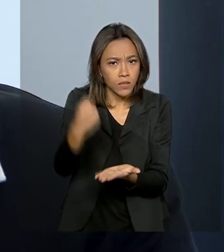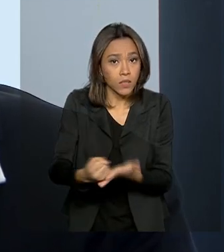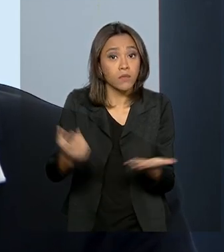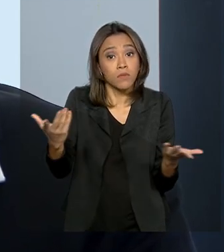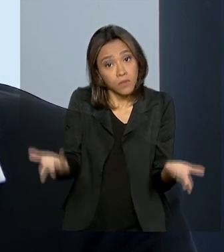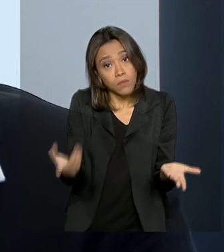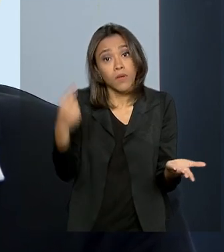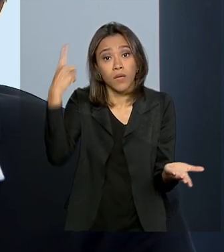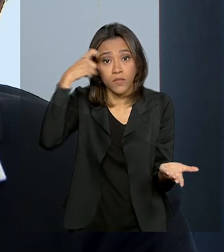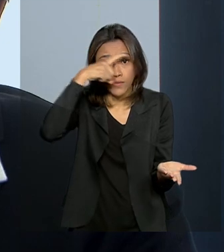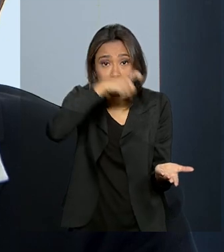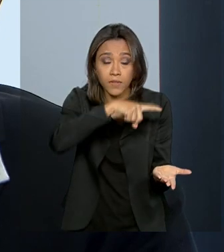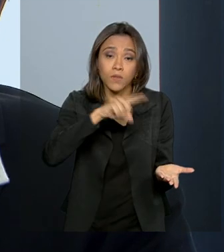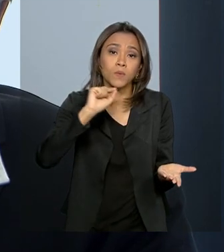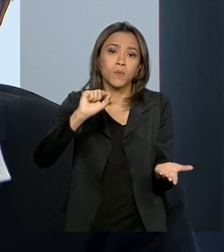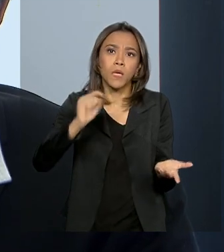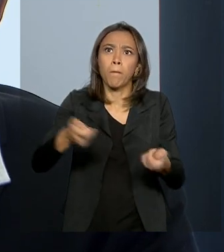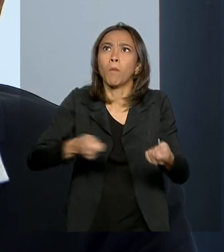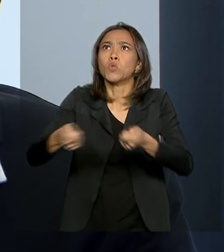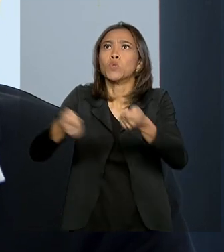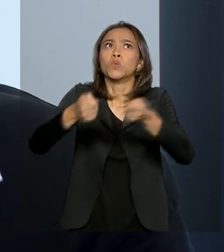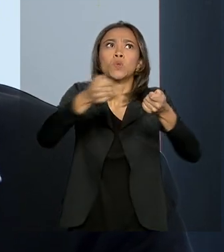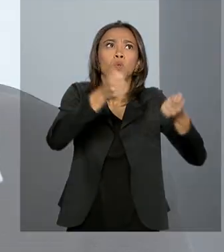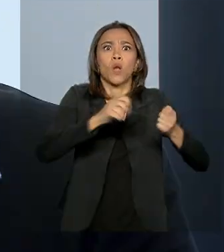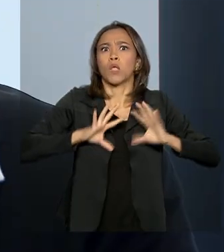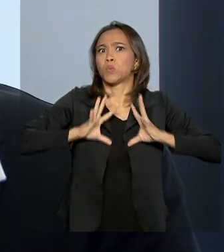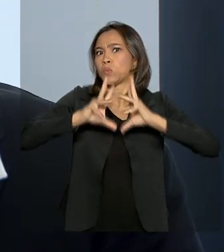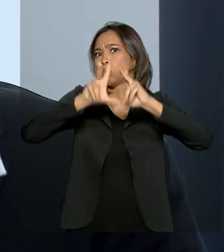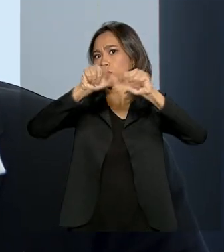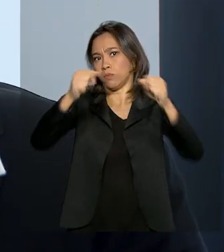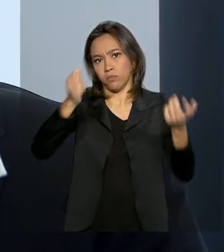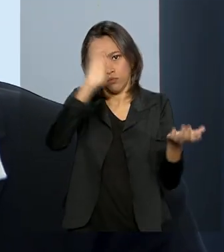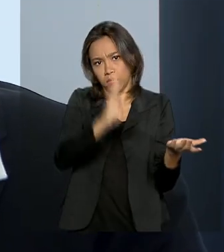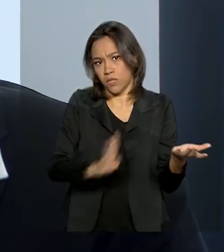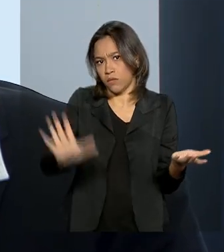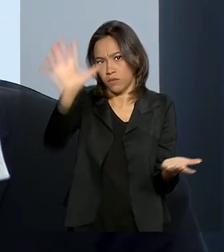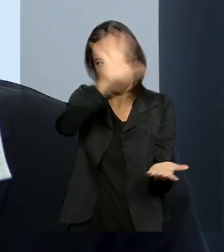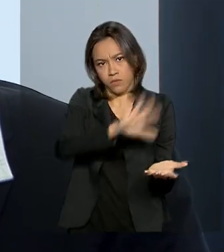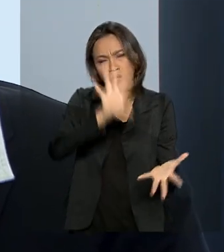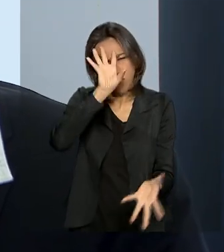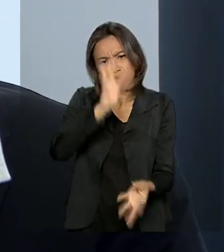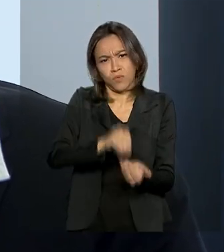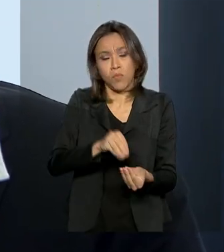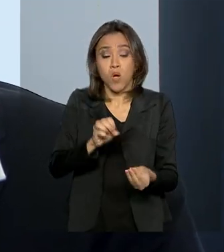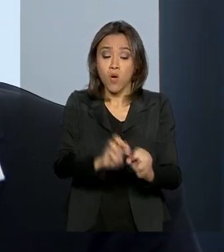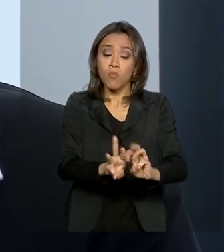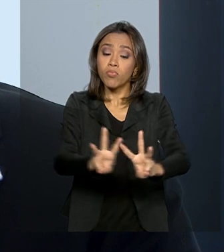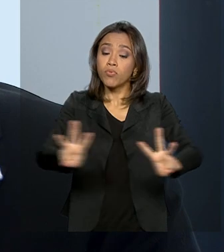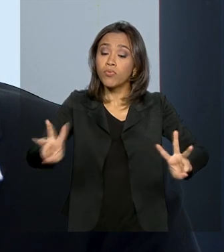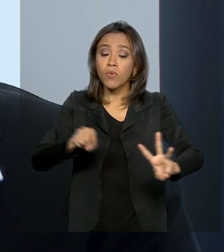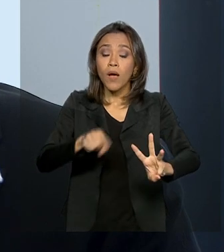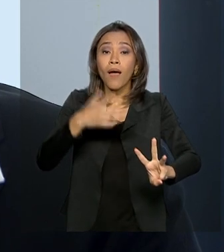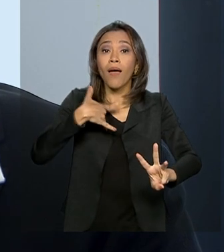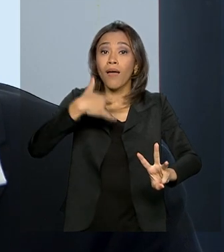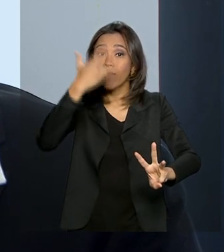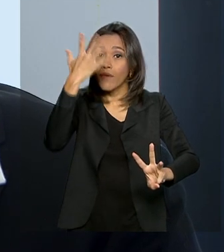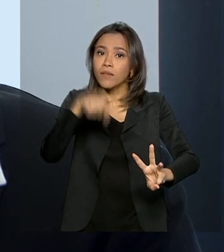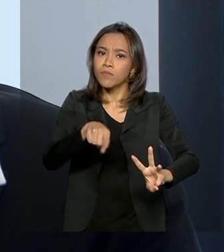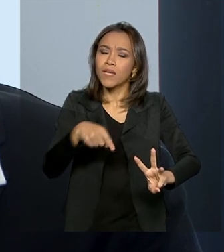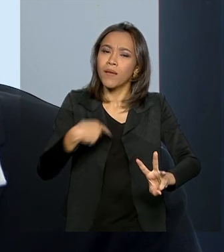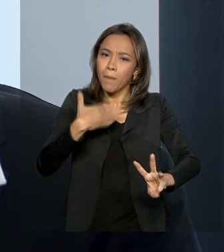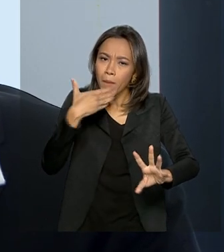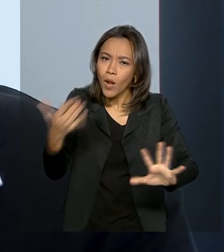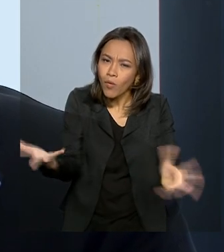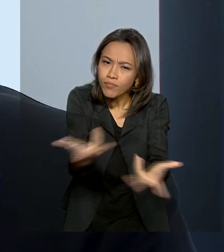difícil ter capacidade para monitorar tudo o que está acontecendo. Então, em resumo, o portal existe para tentar fazer um Estado melhor com a